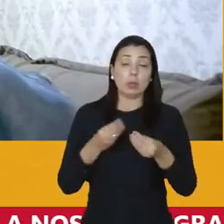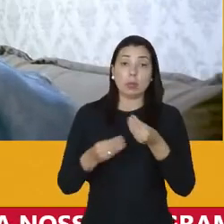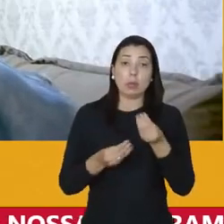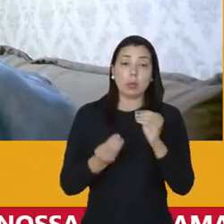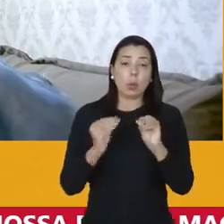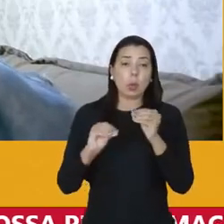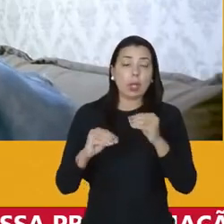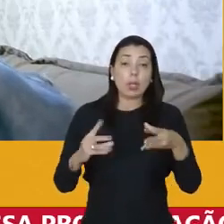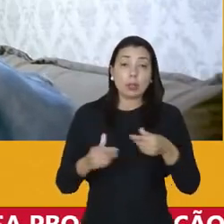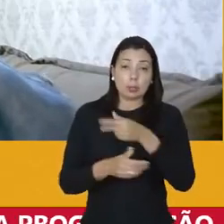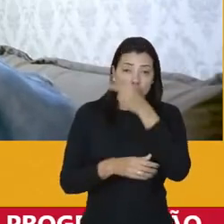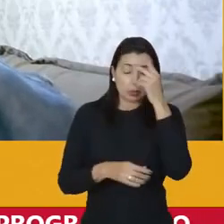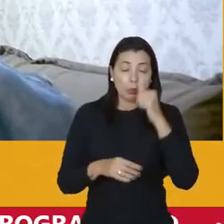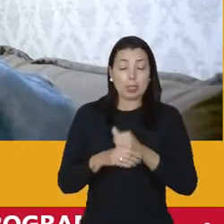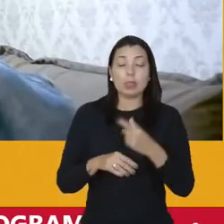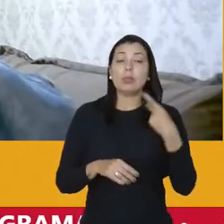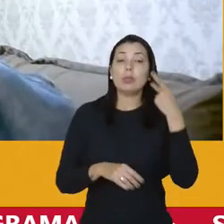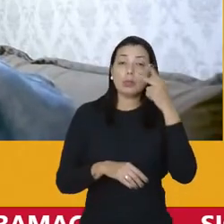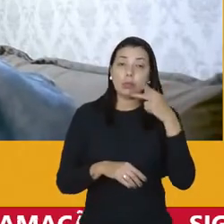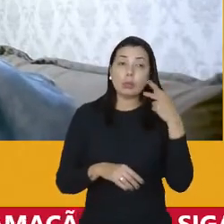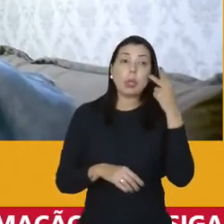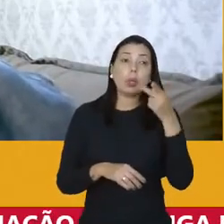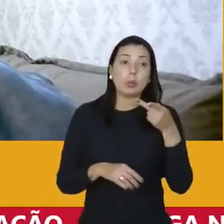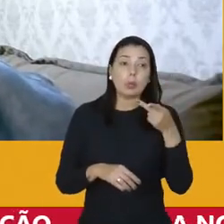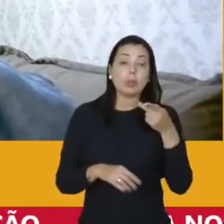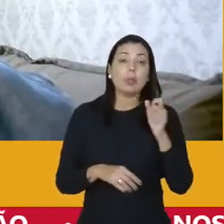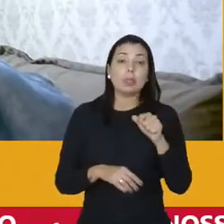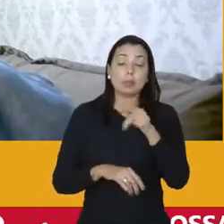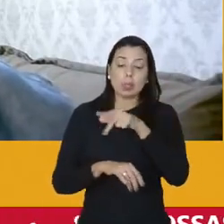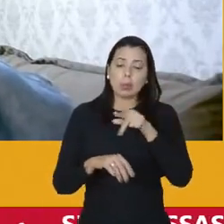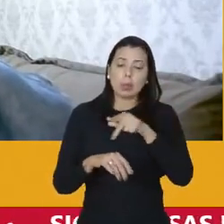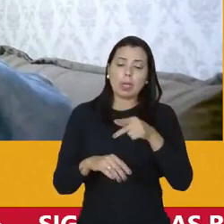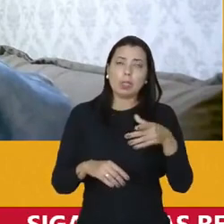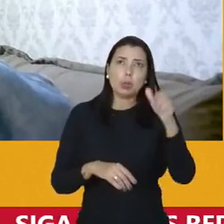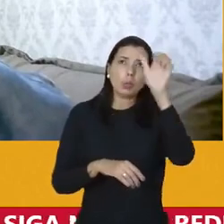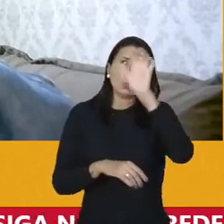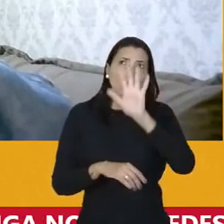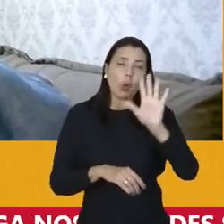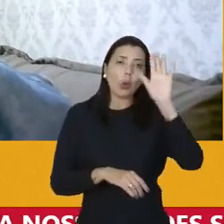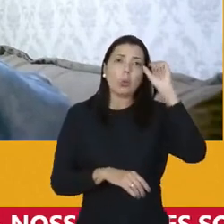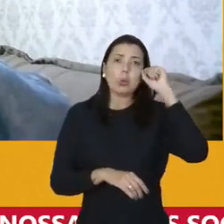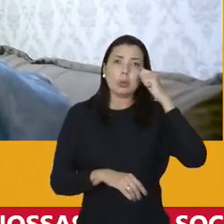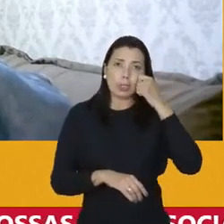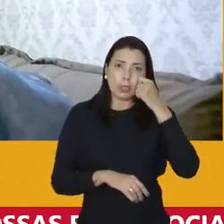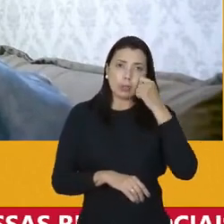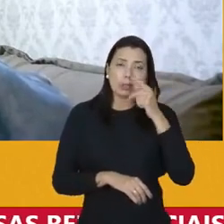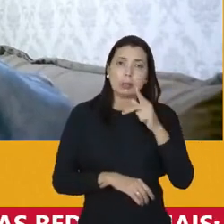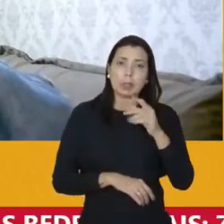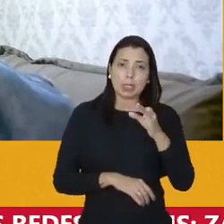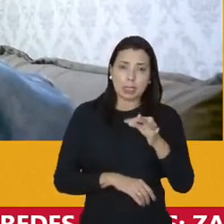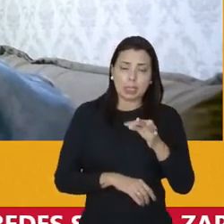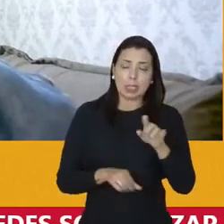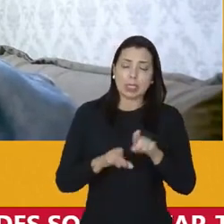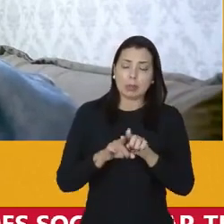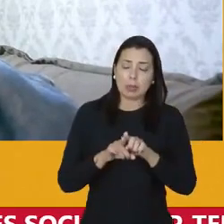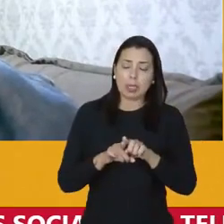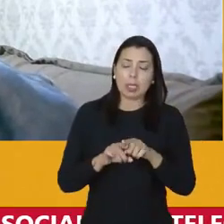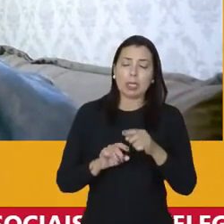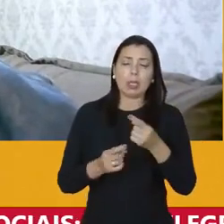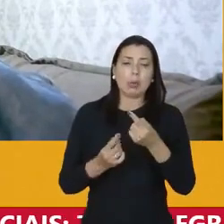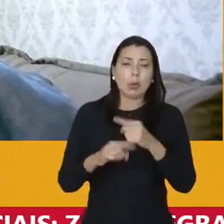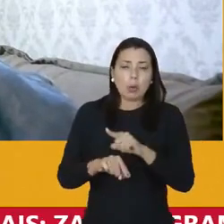de colocar todo mundo mas que nossos vereadores vereadores pelo país afora negros e negras petistas e antirracistas